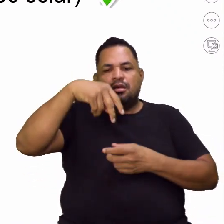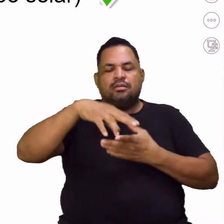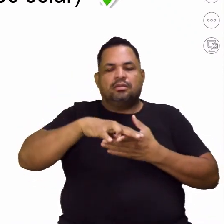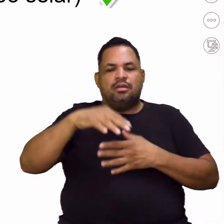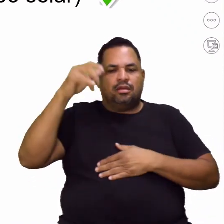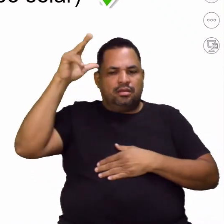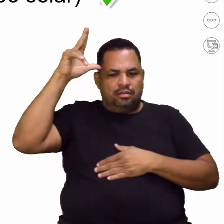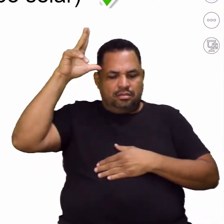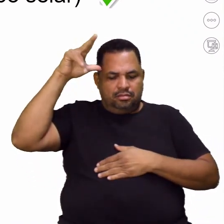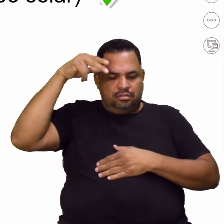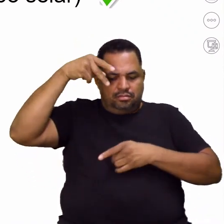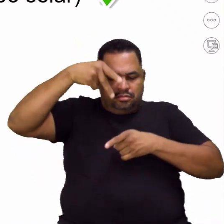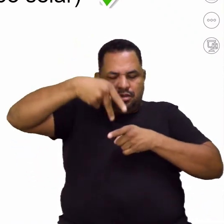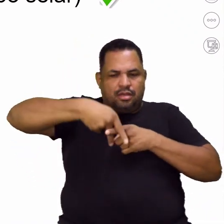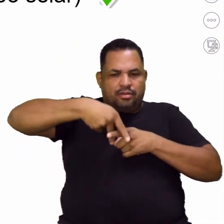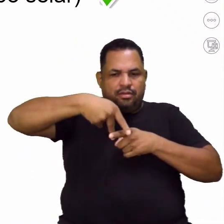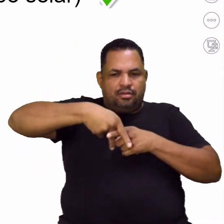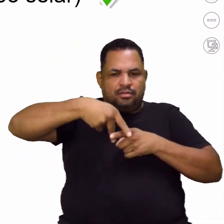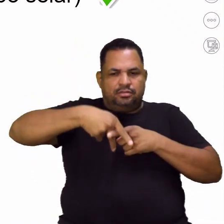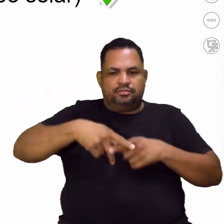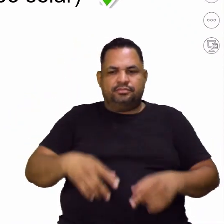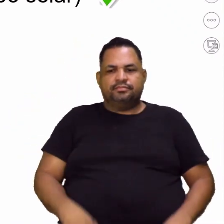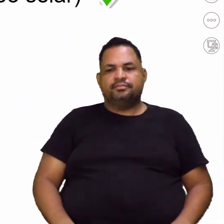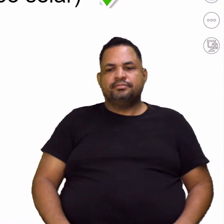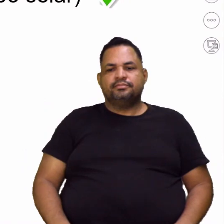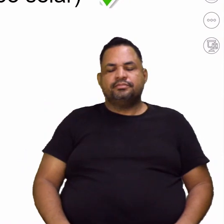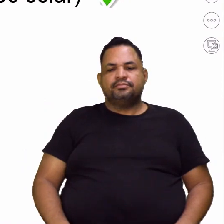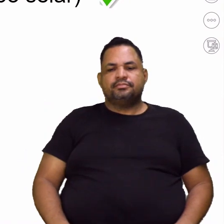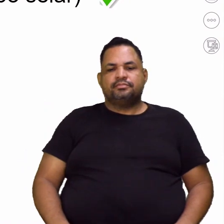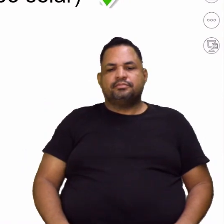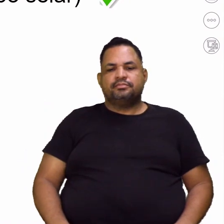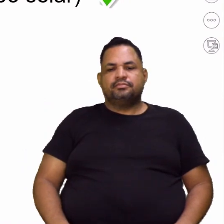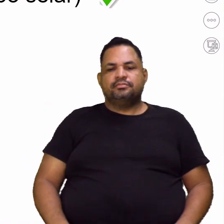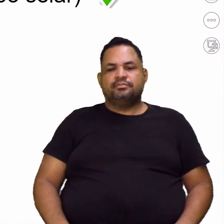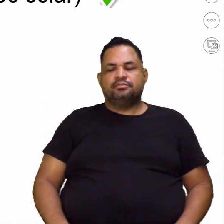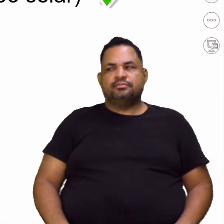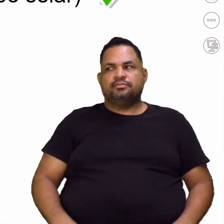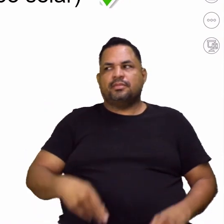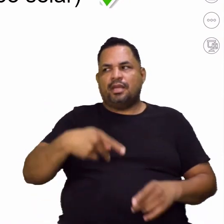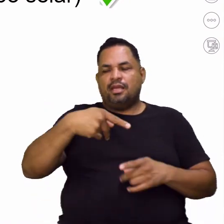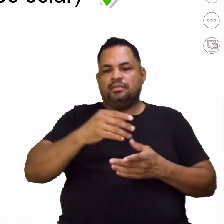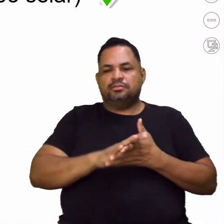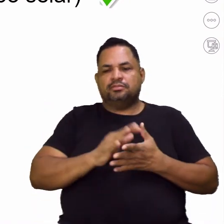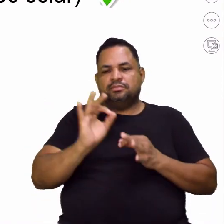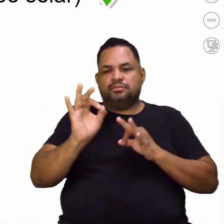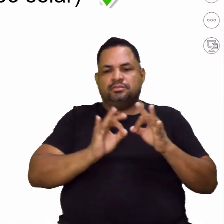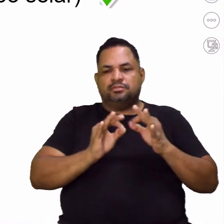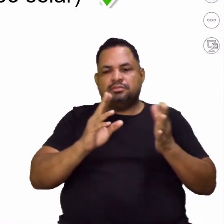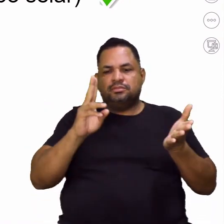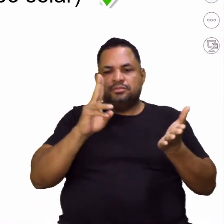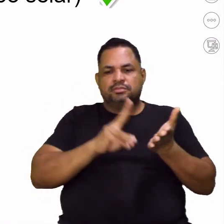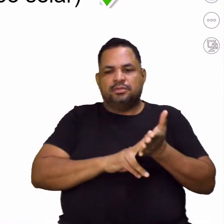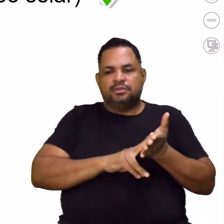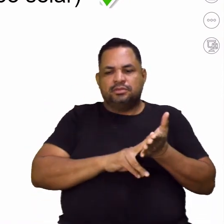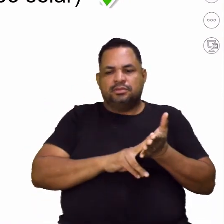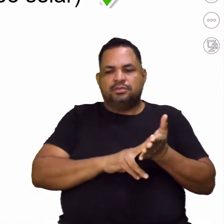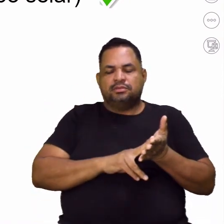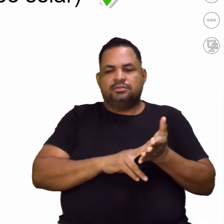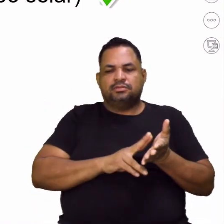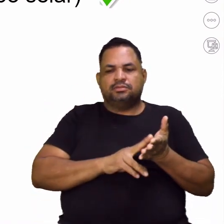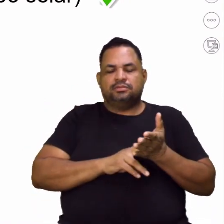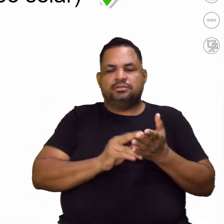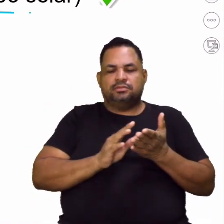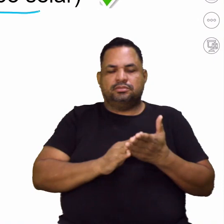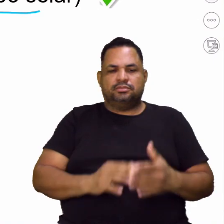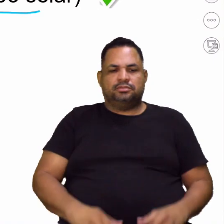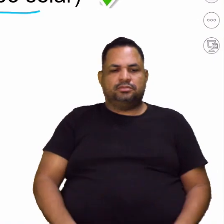colocar no cavalo, né? Arreio. E de selar. Ele sela o envelope, né? O verbo selar.